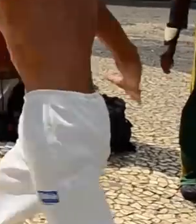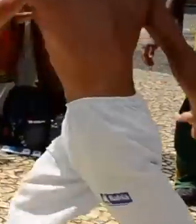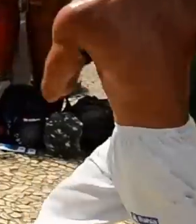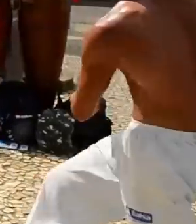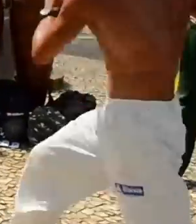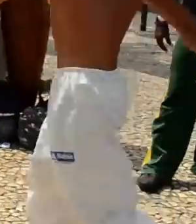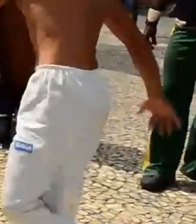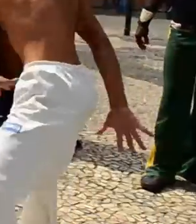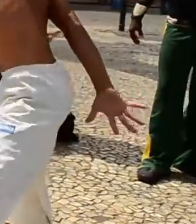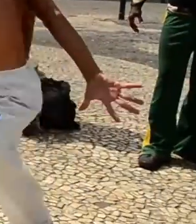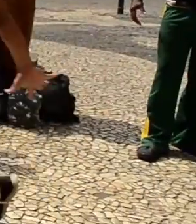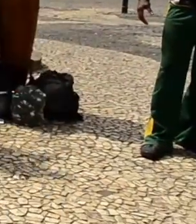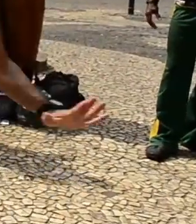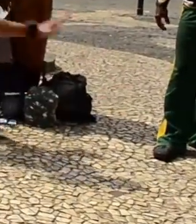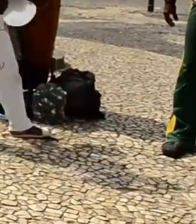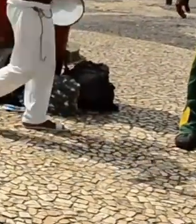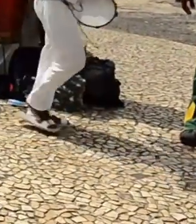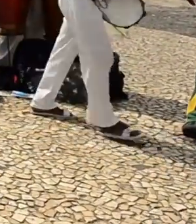Legendas Coelho